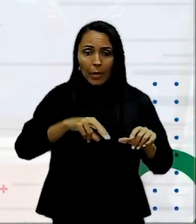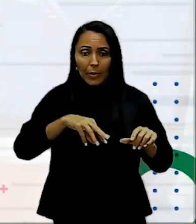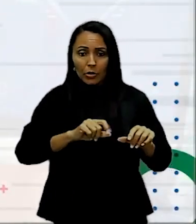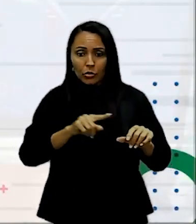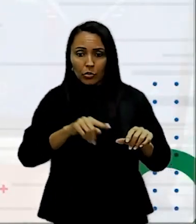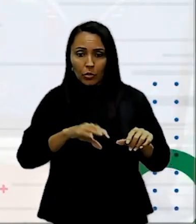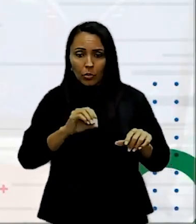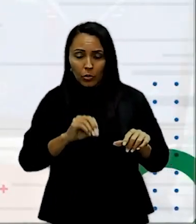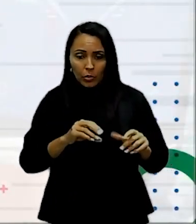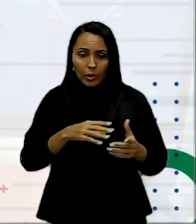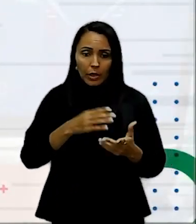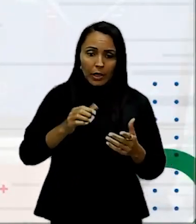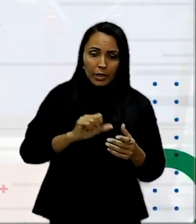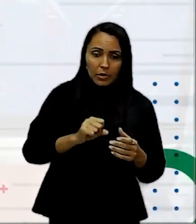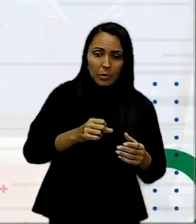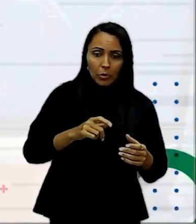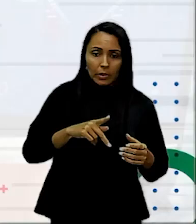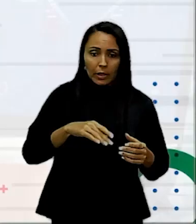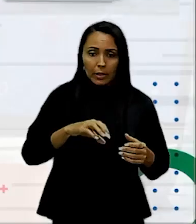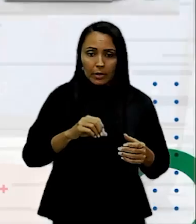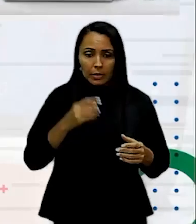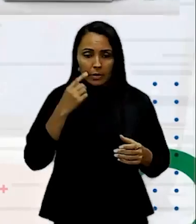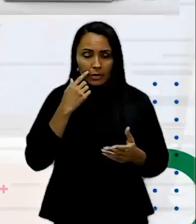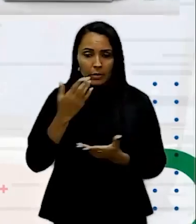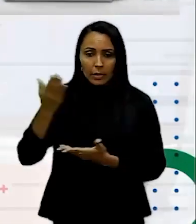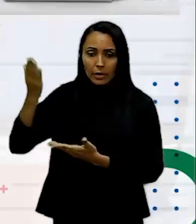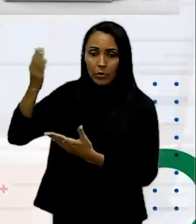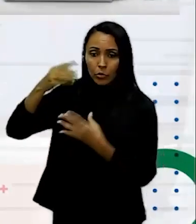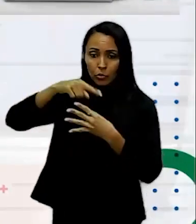HBO Max E o Disney Plus